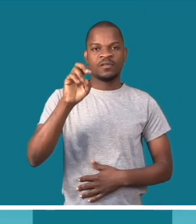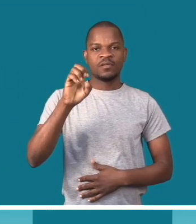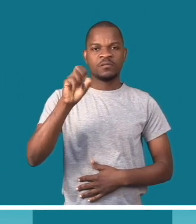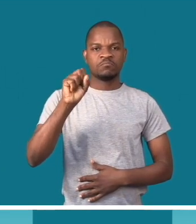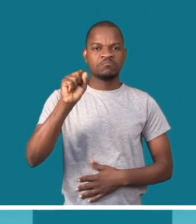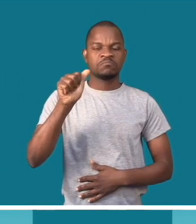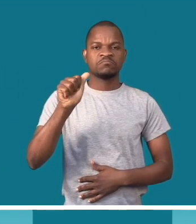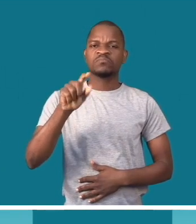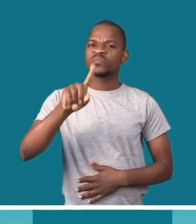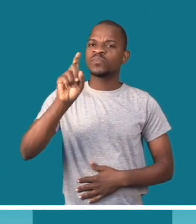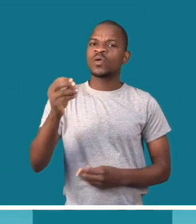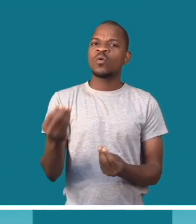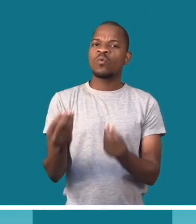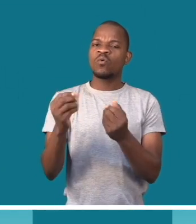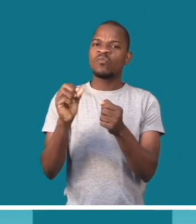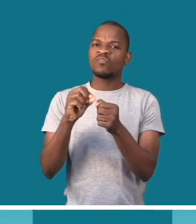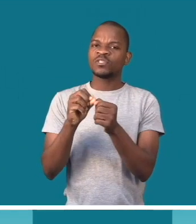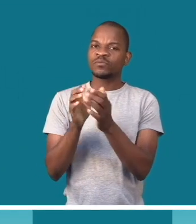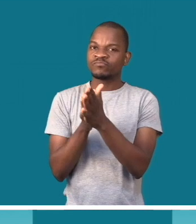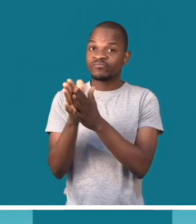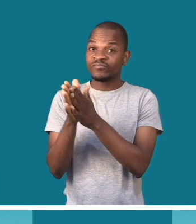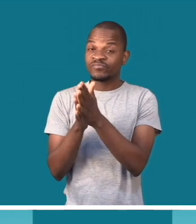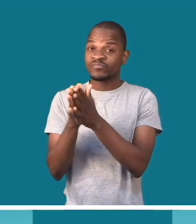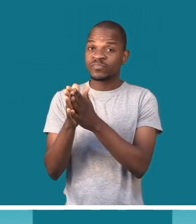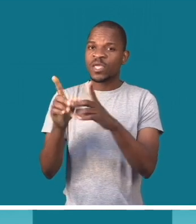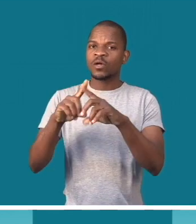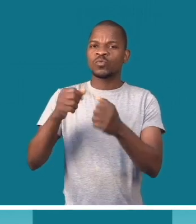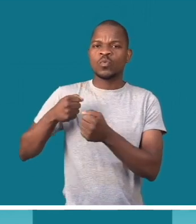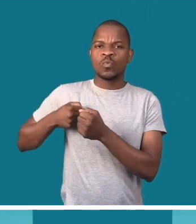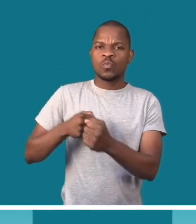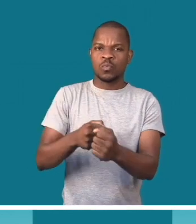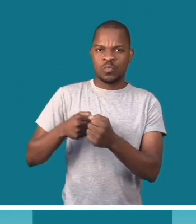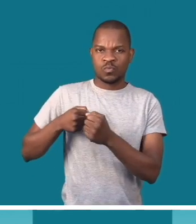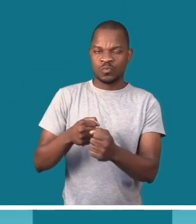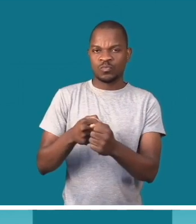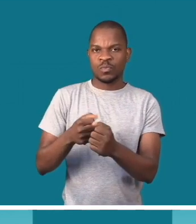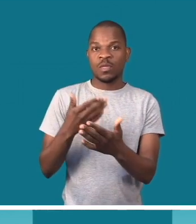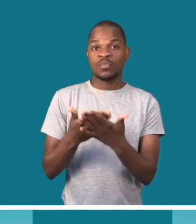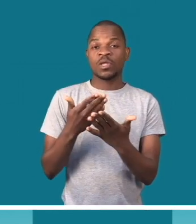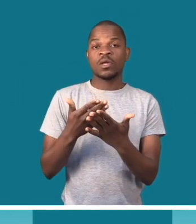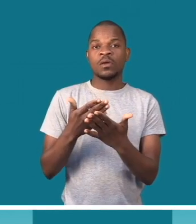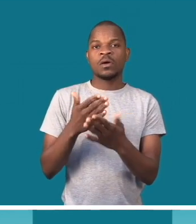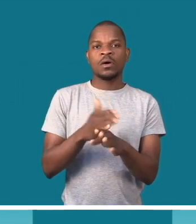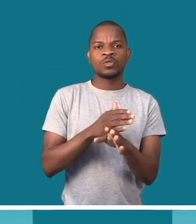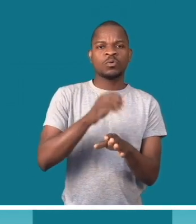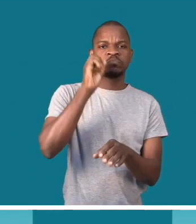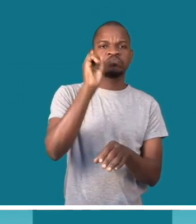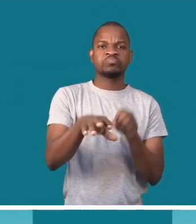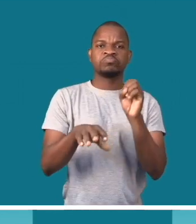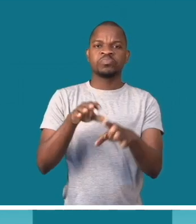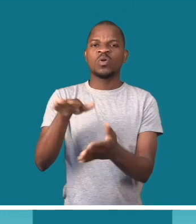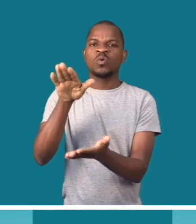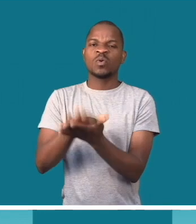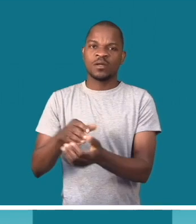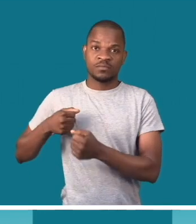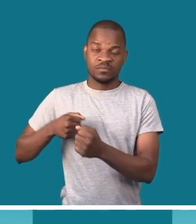Silva. Como é que tem aproveitado a madeira que muitas das vezes é deixada na